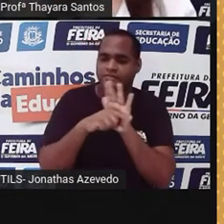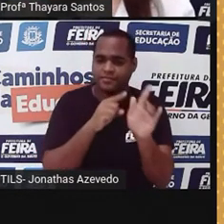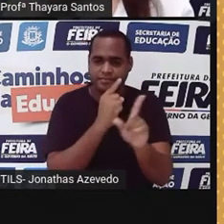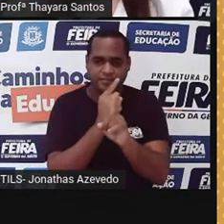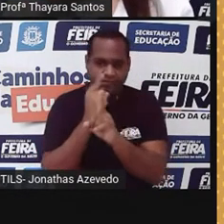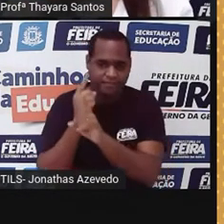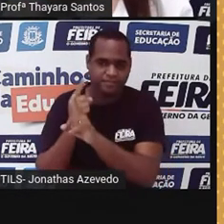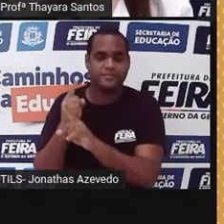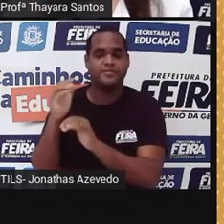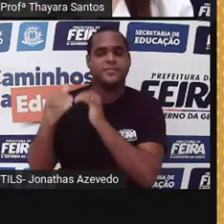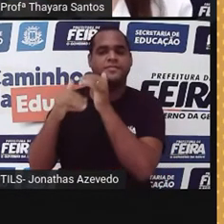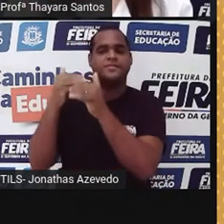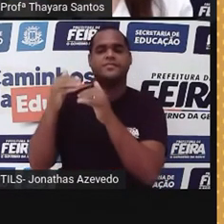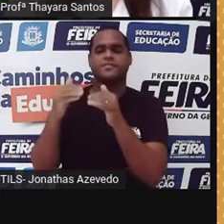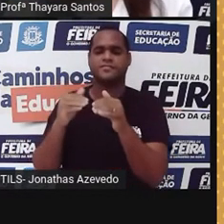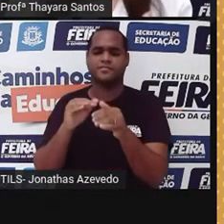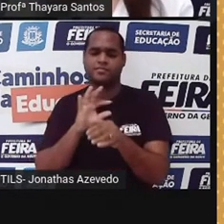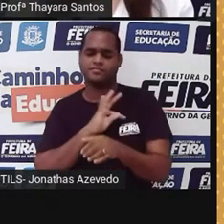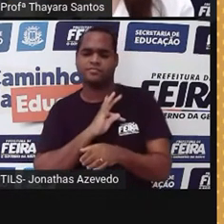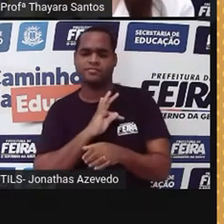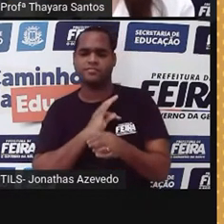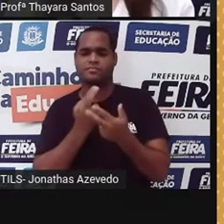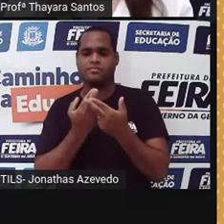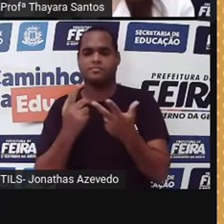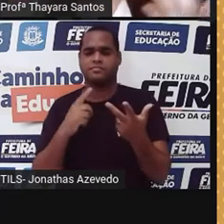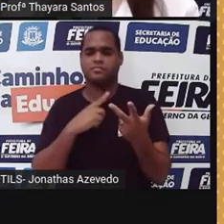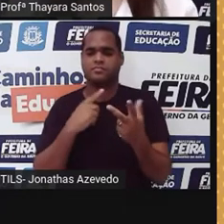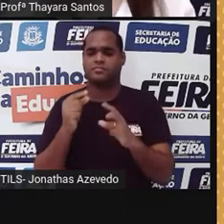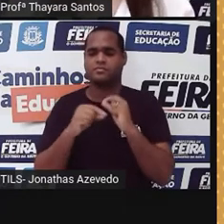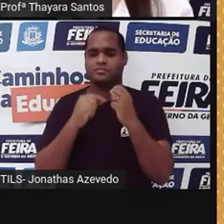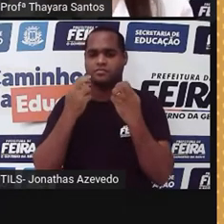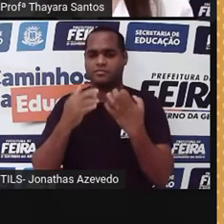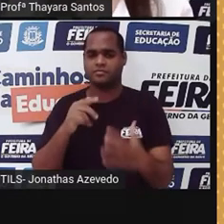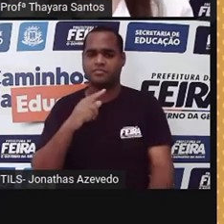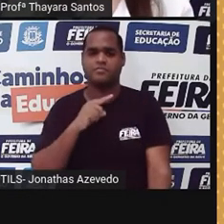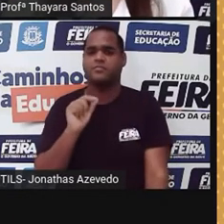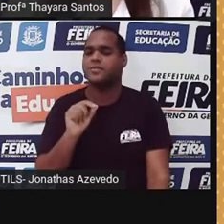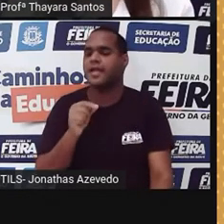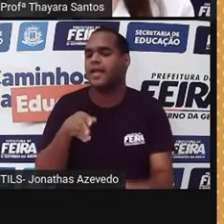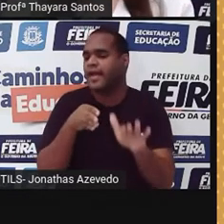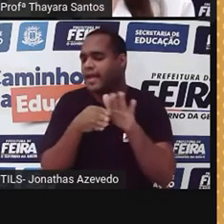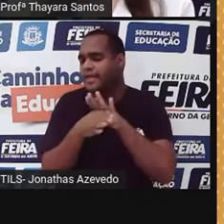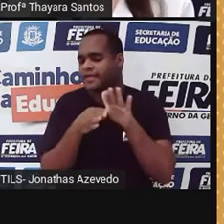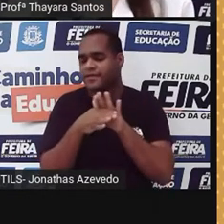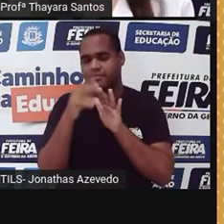a gente possa avançar nessas técnicas e ter esse tratamento mais acessível pra população.